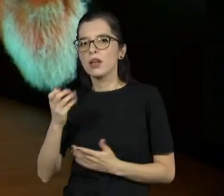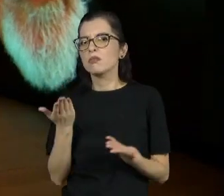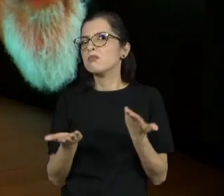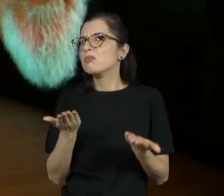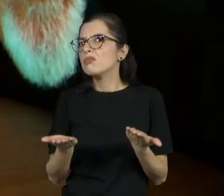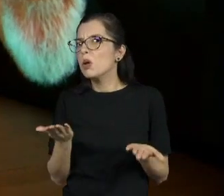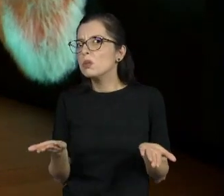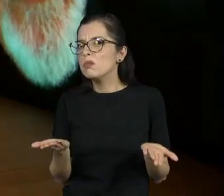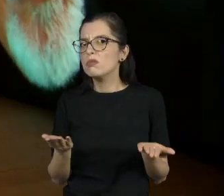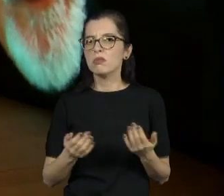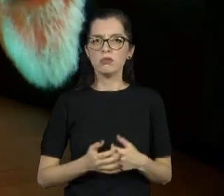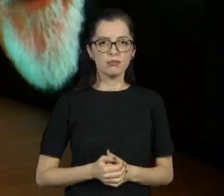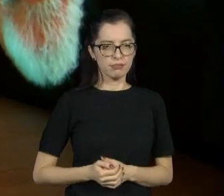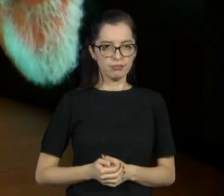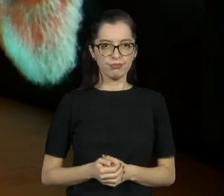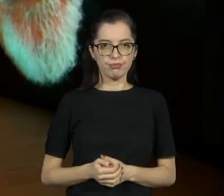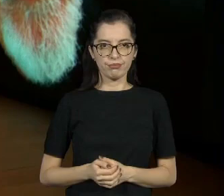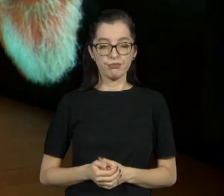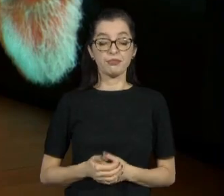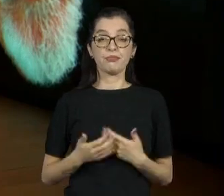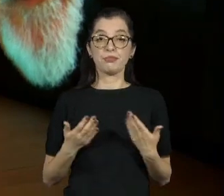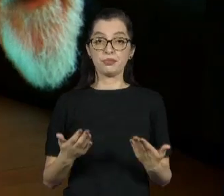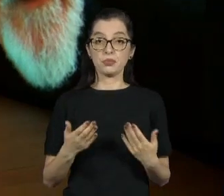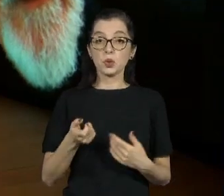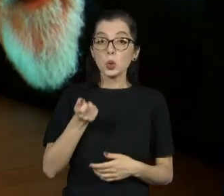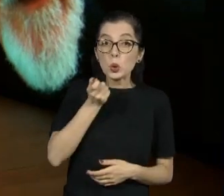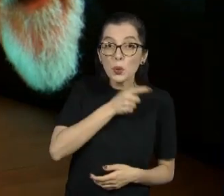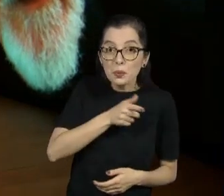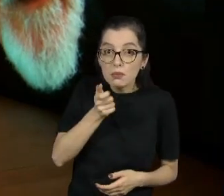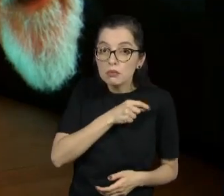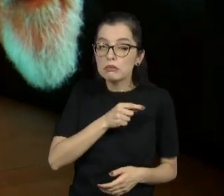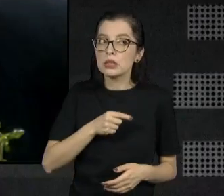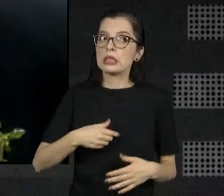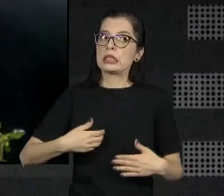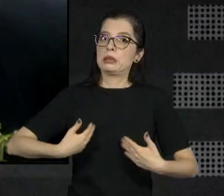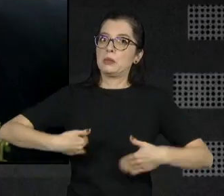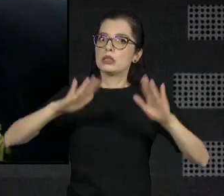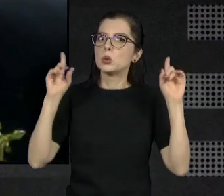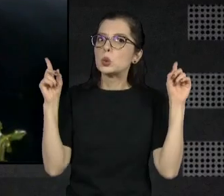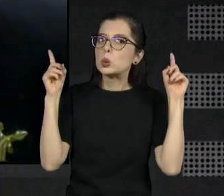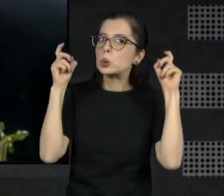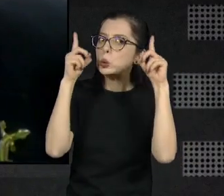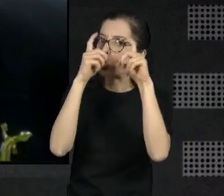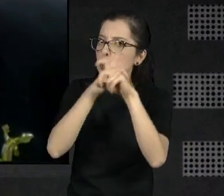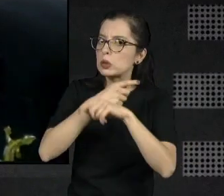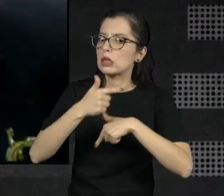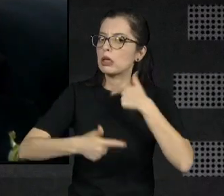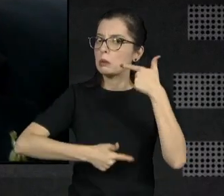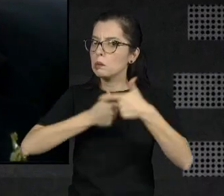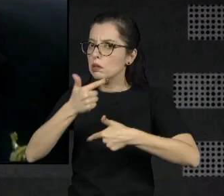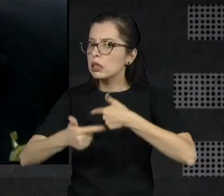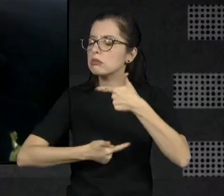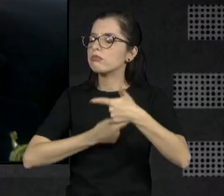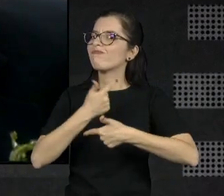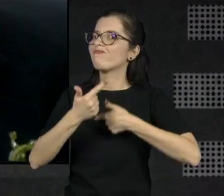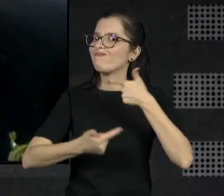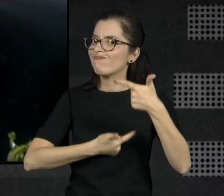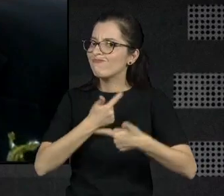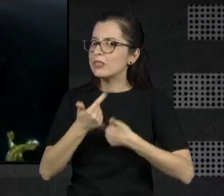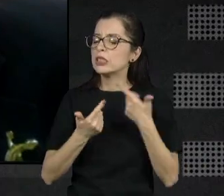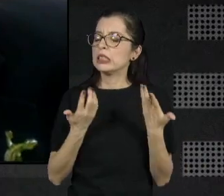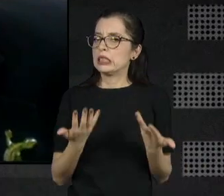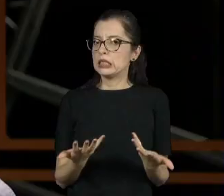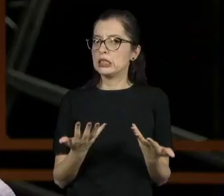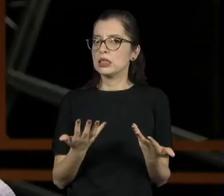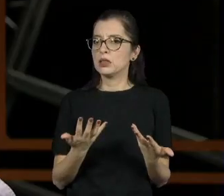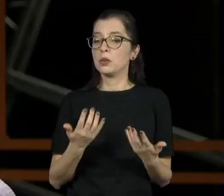Eu acho que fazer comédia é mais difícil. Mais difícil? Eu acho mais difícil. Agora, o trabalho que eu gosto mais da televisão